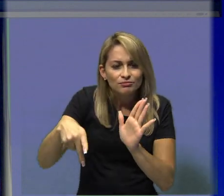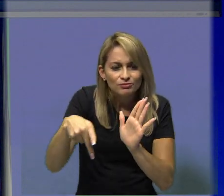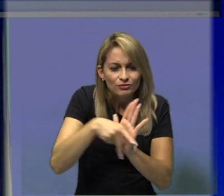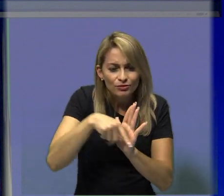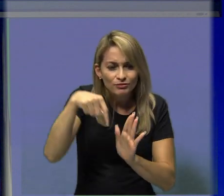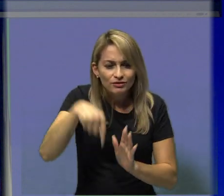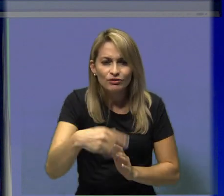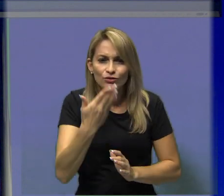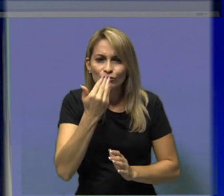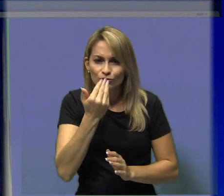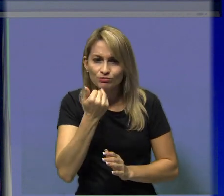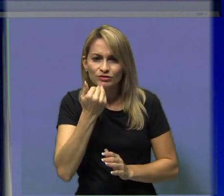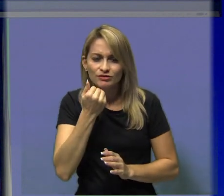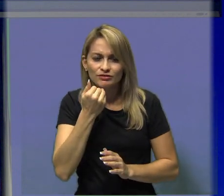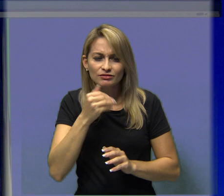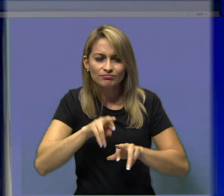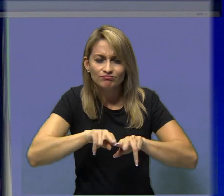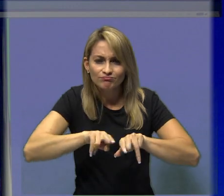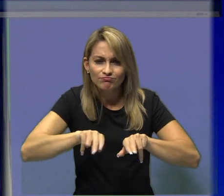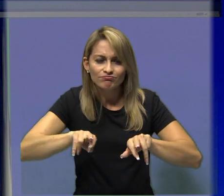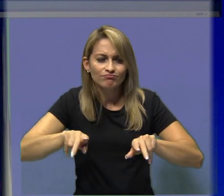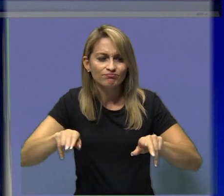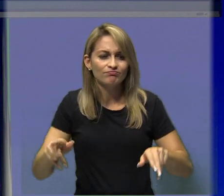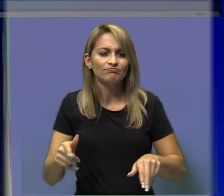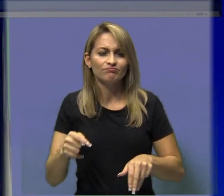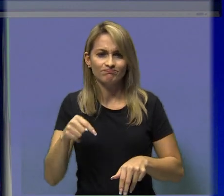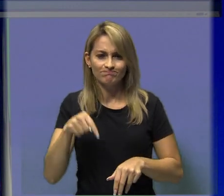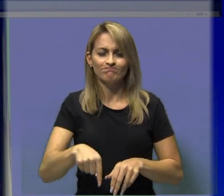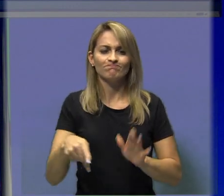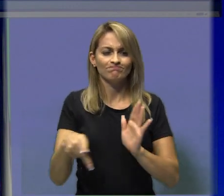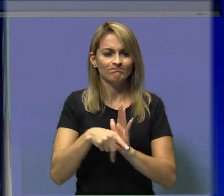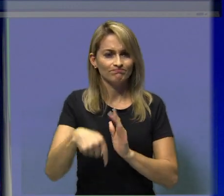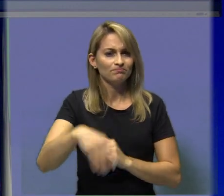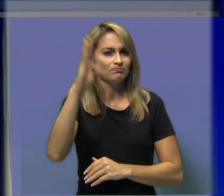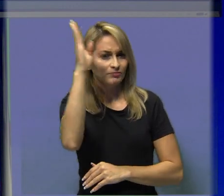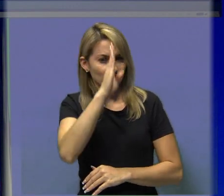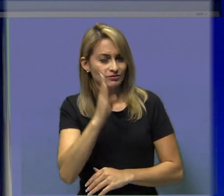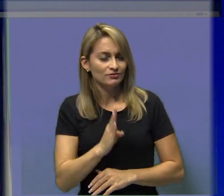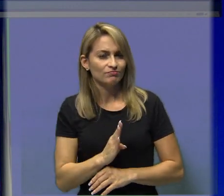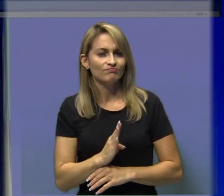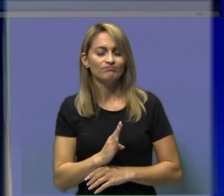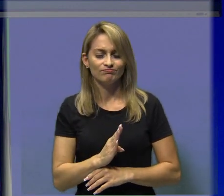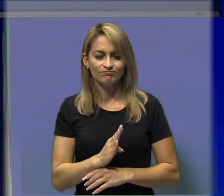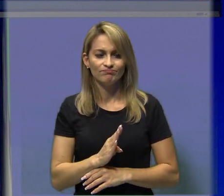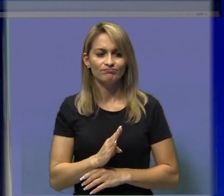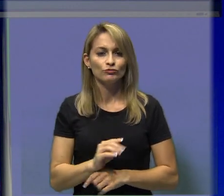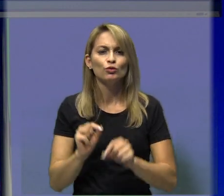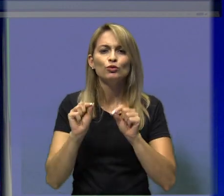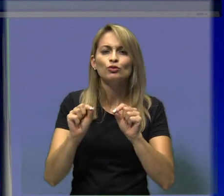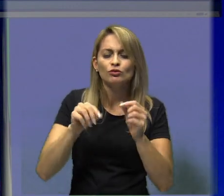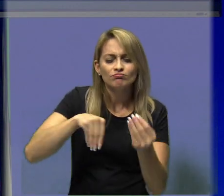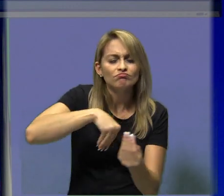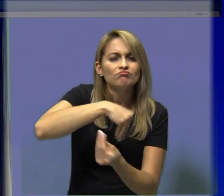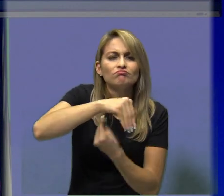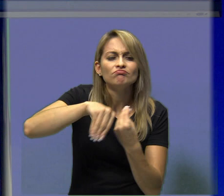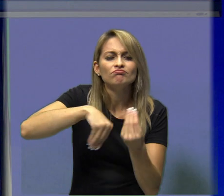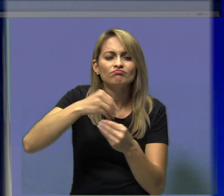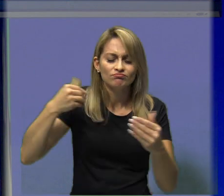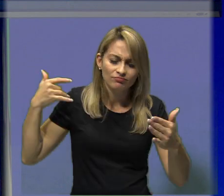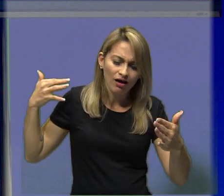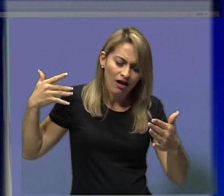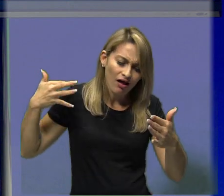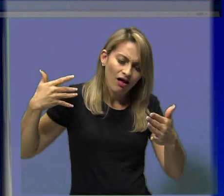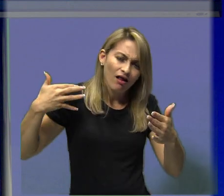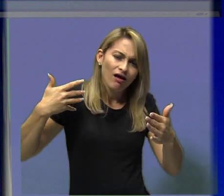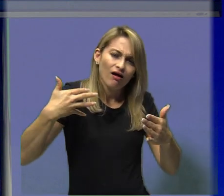Ela é uma construção histórica, né? Ela faz parte dessa hibridização entre elementos